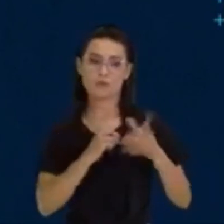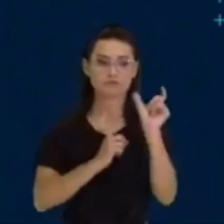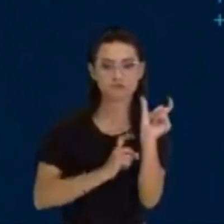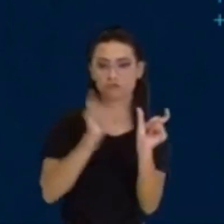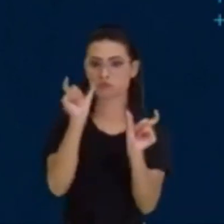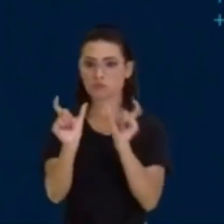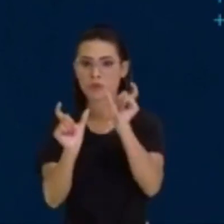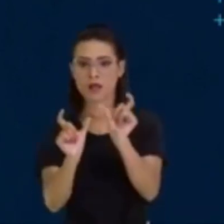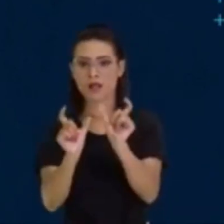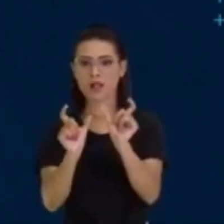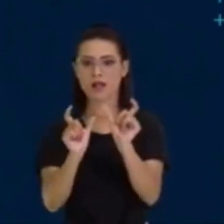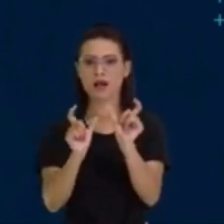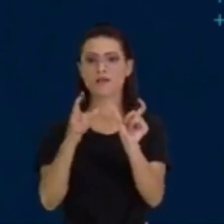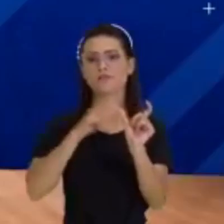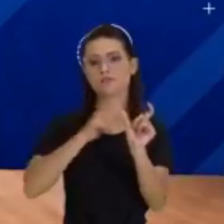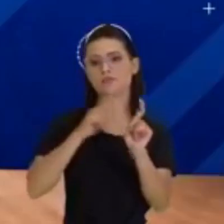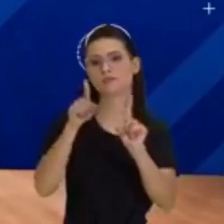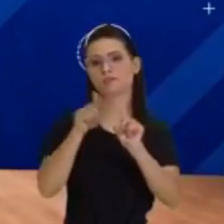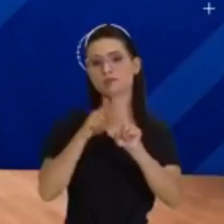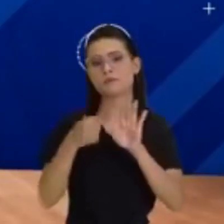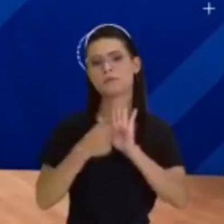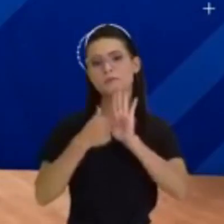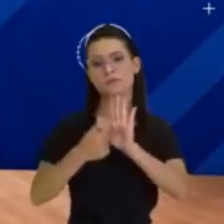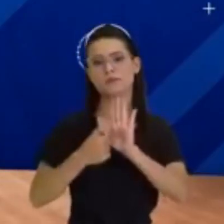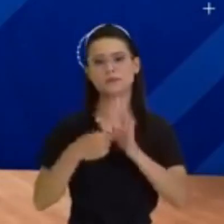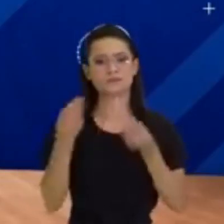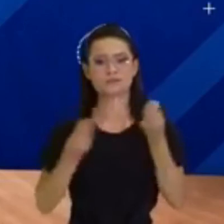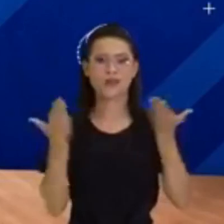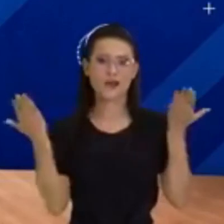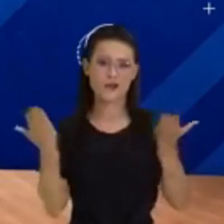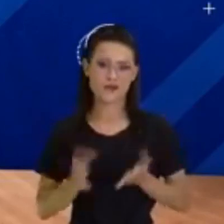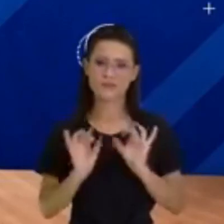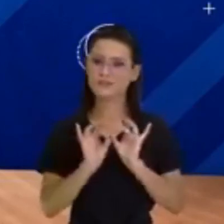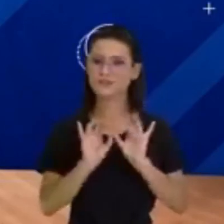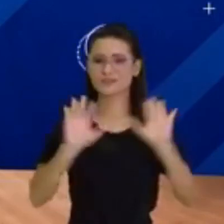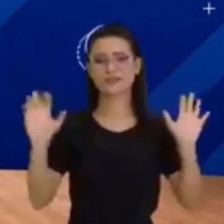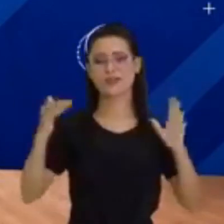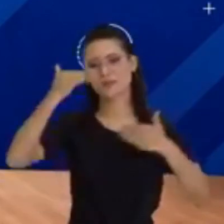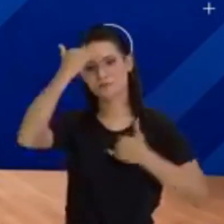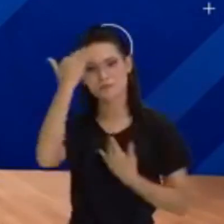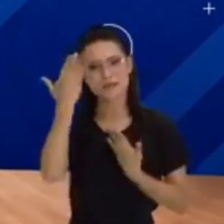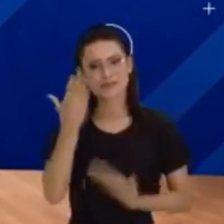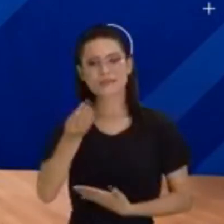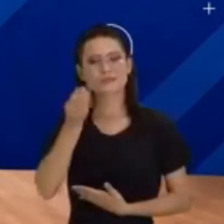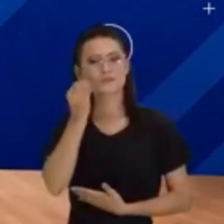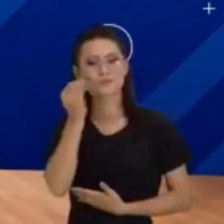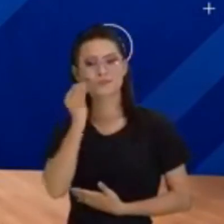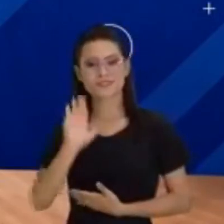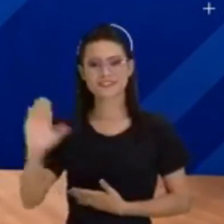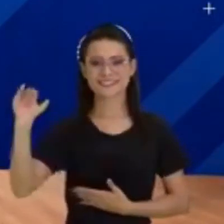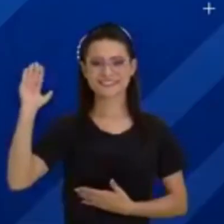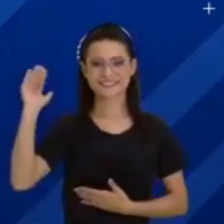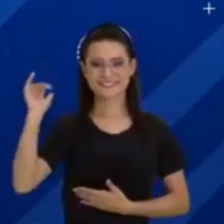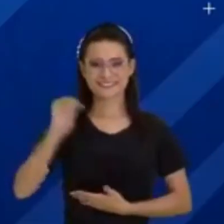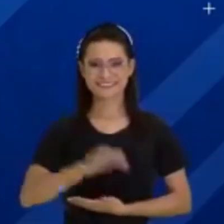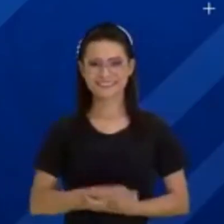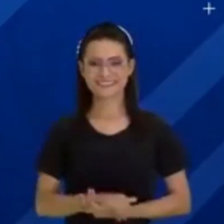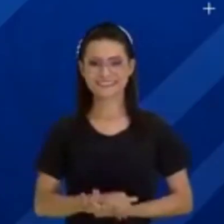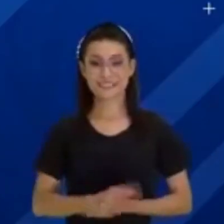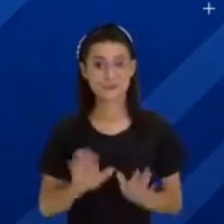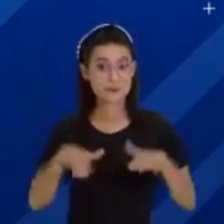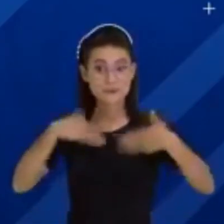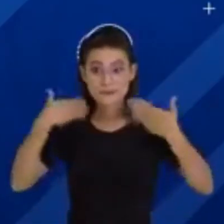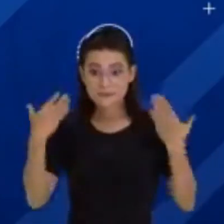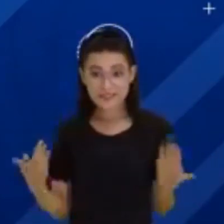do produtor do texto. Por hoje, era isso, gente. Eu gostaria de agradecer. Um beijo. Até a próxima. E então,